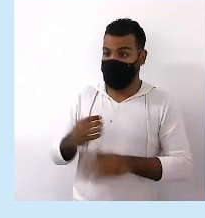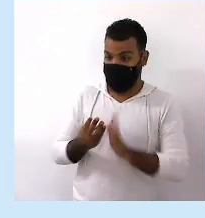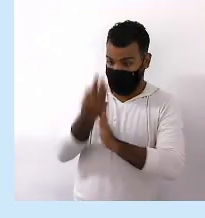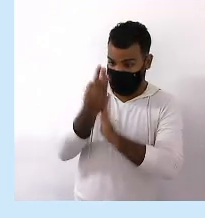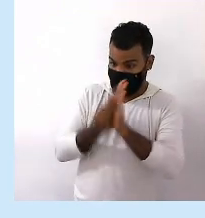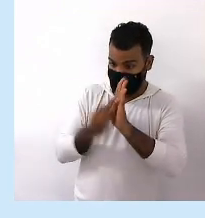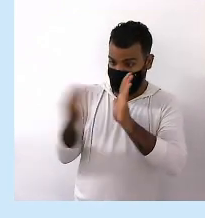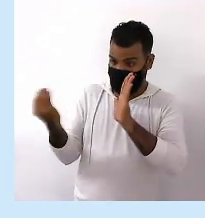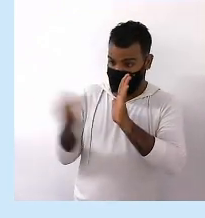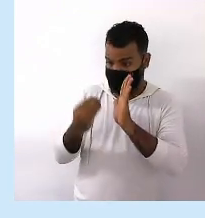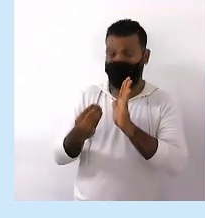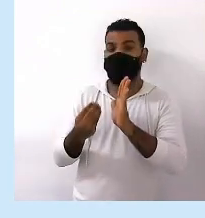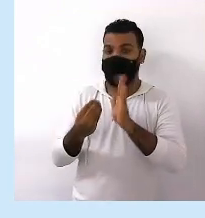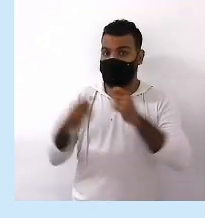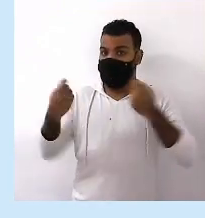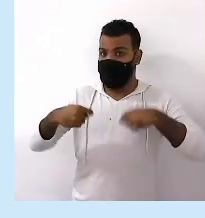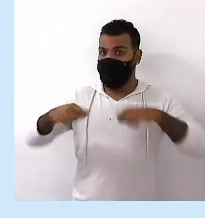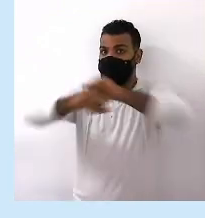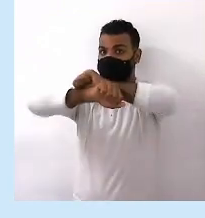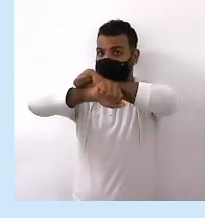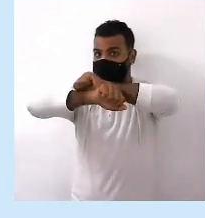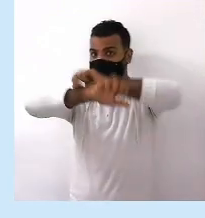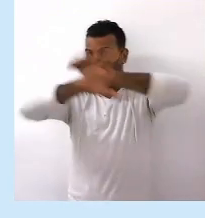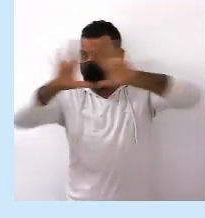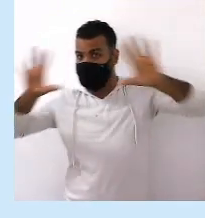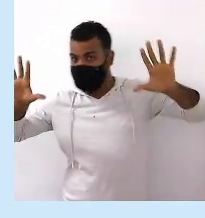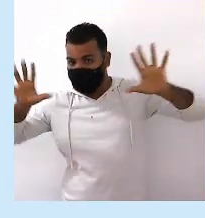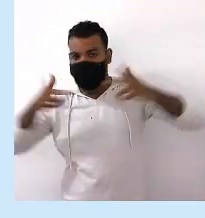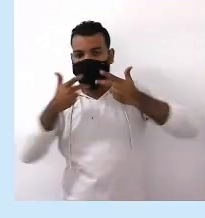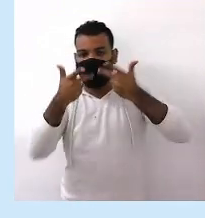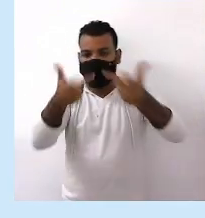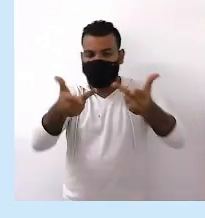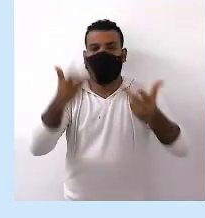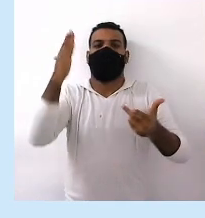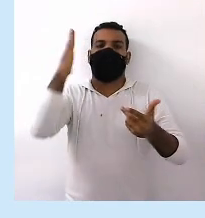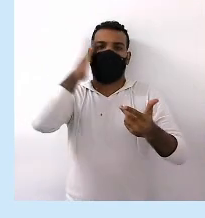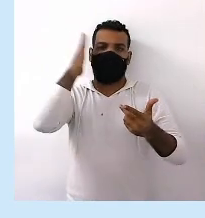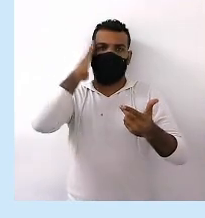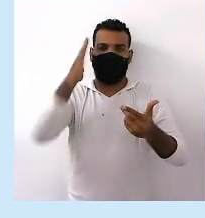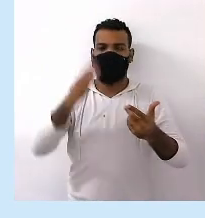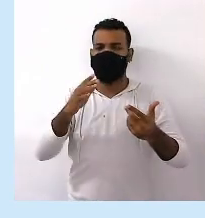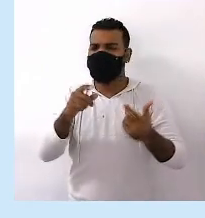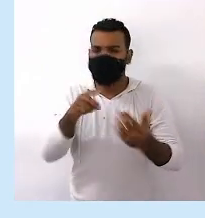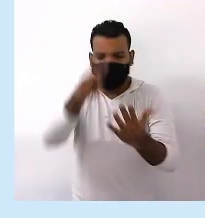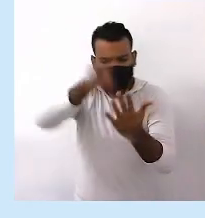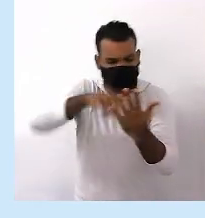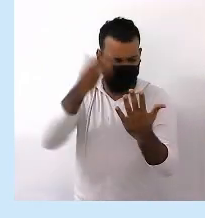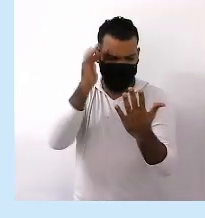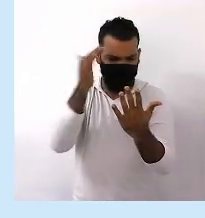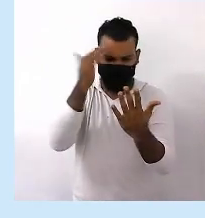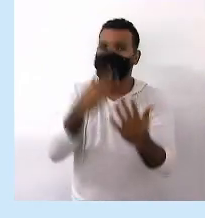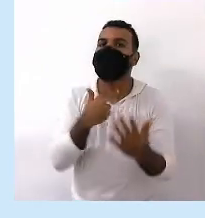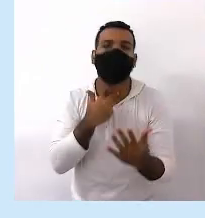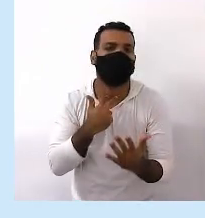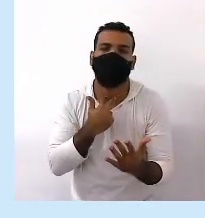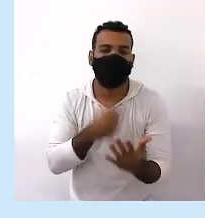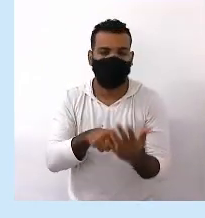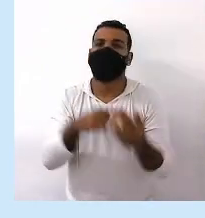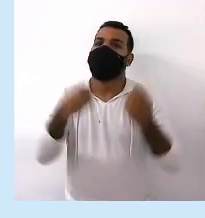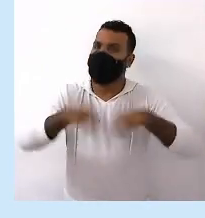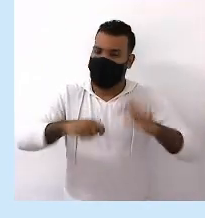textos Devem ser claras Não podem causar Problemas de compreensão E muito menos